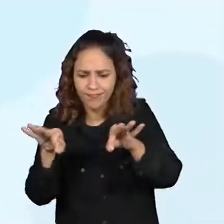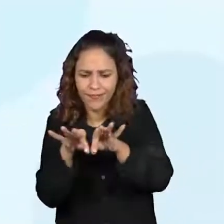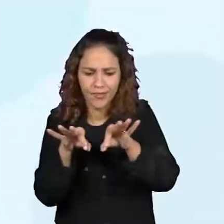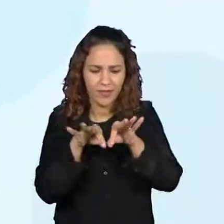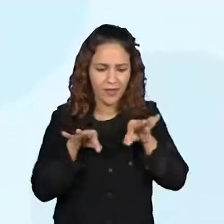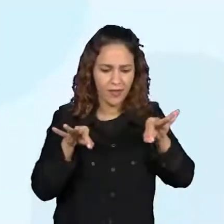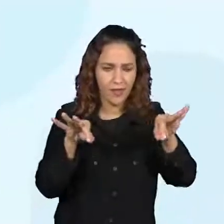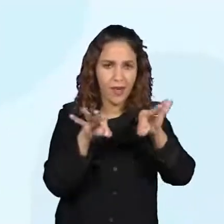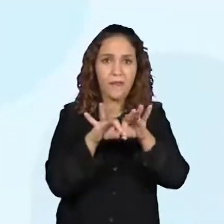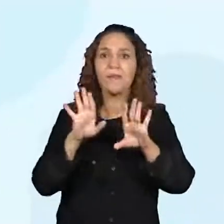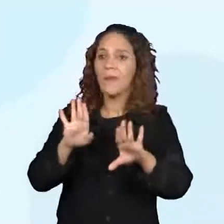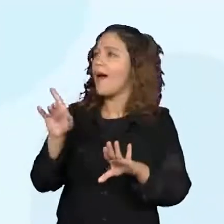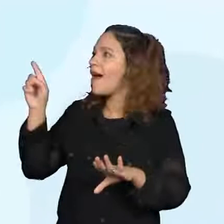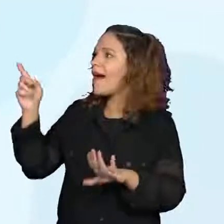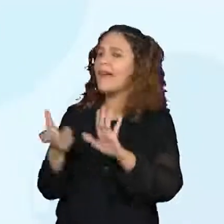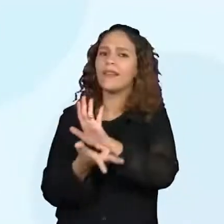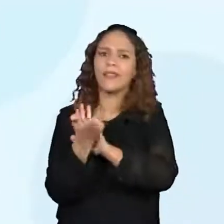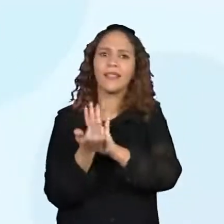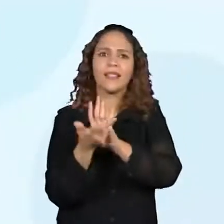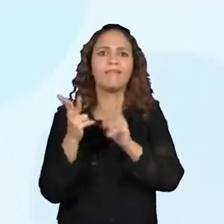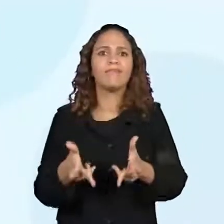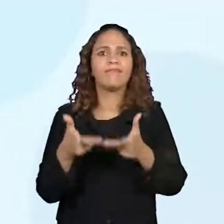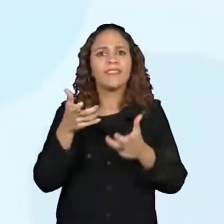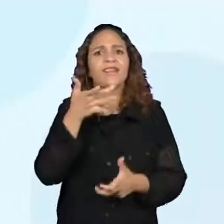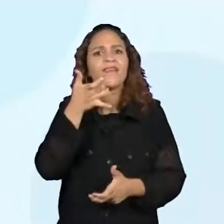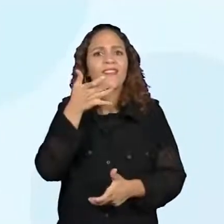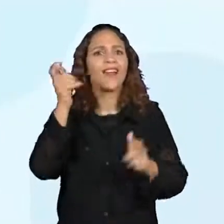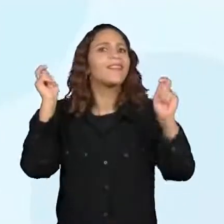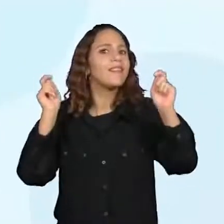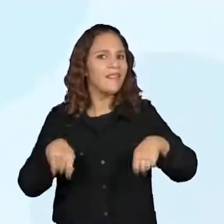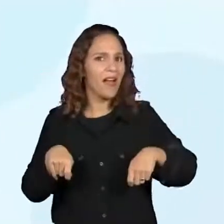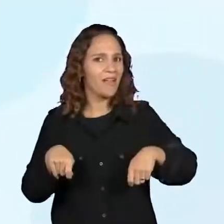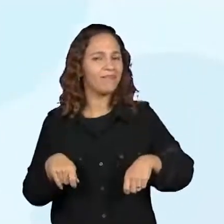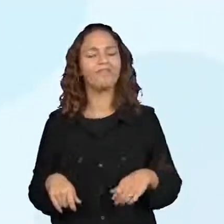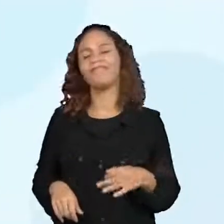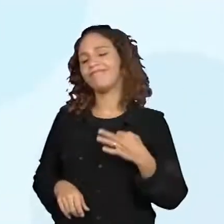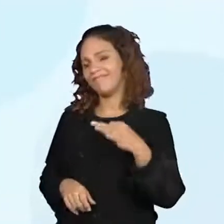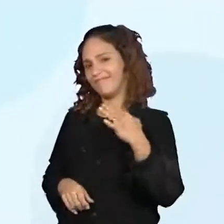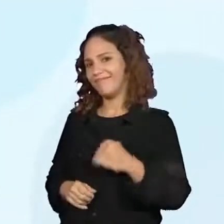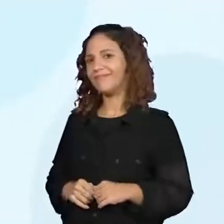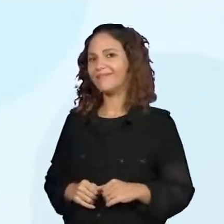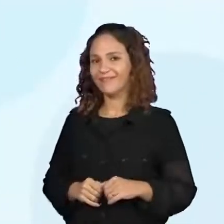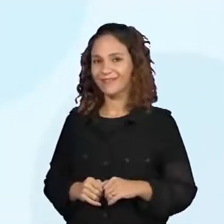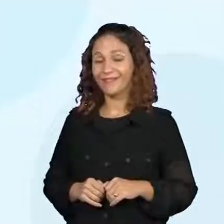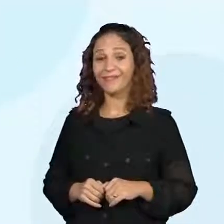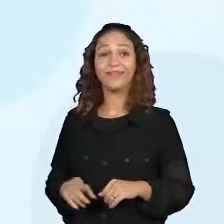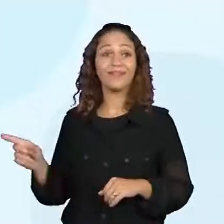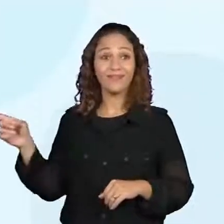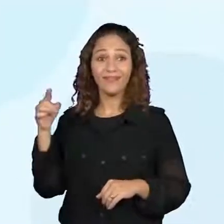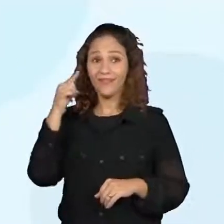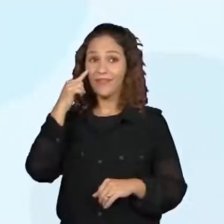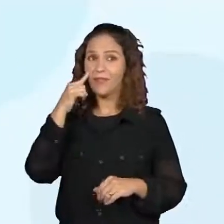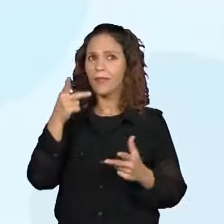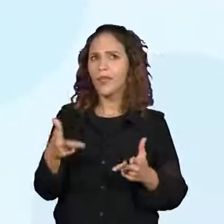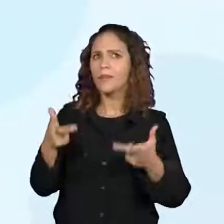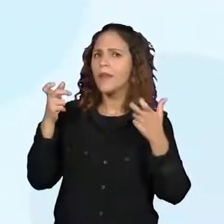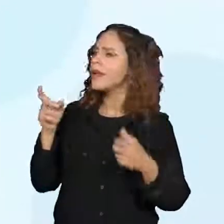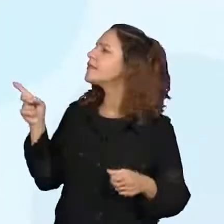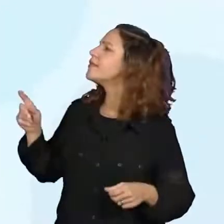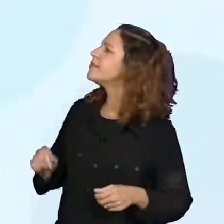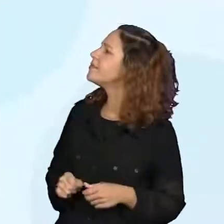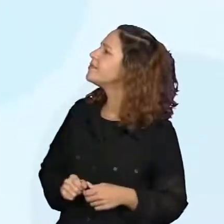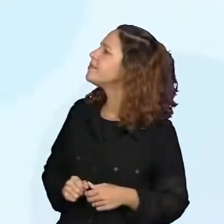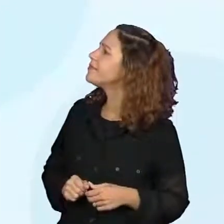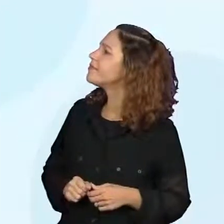das ruas, né? Os quarteirões, as esquinas. Exatamente. E pela divisão aqui, Prô, dá para perceber também